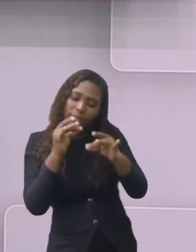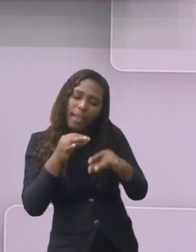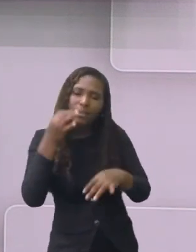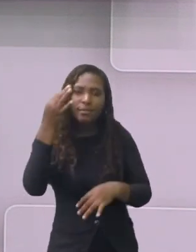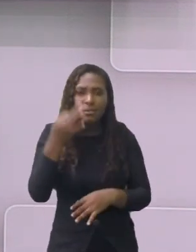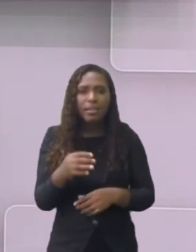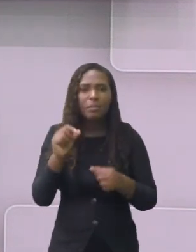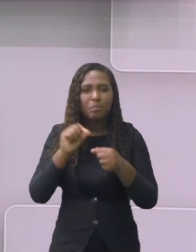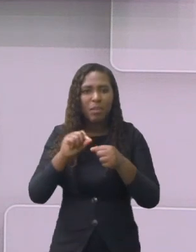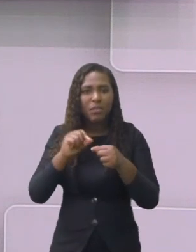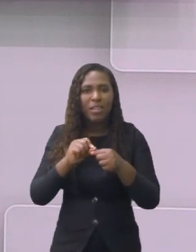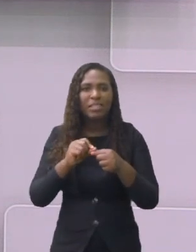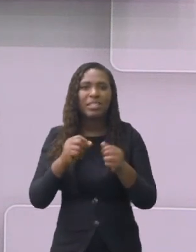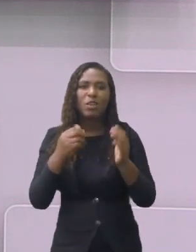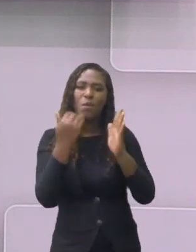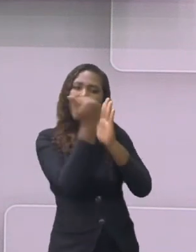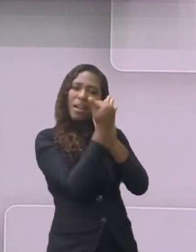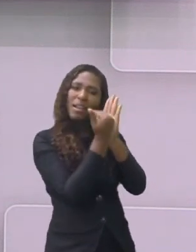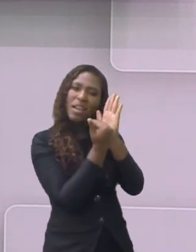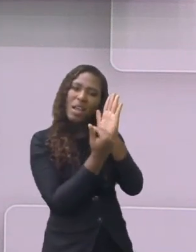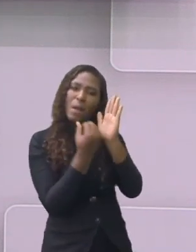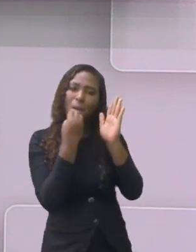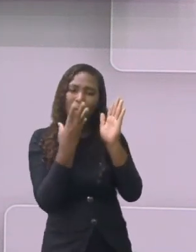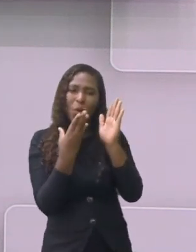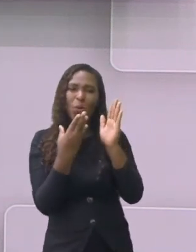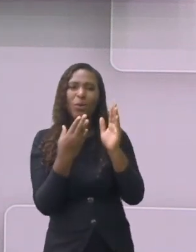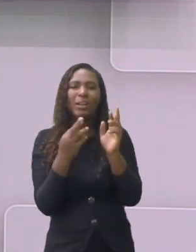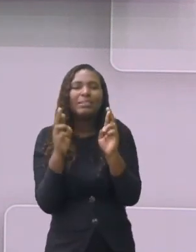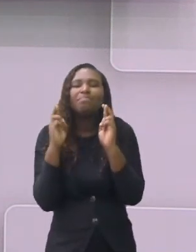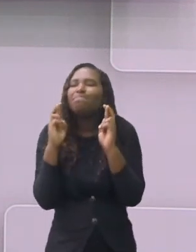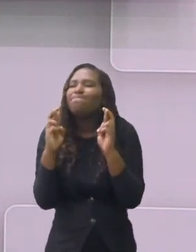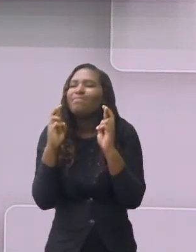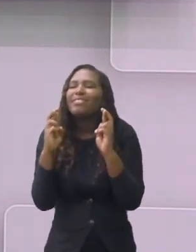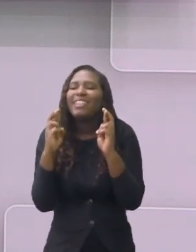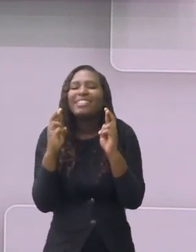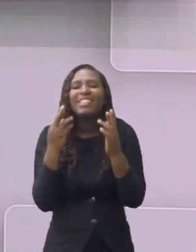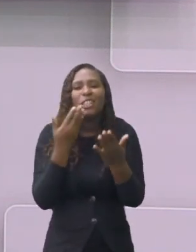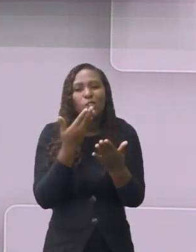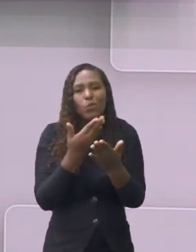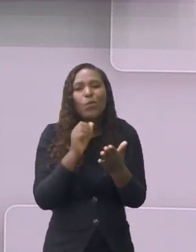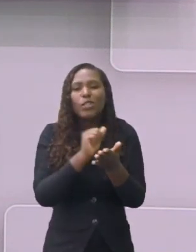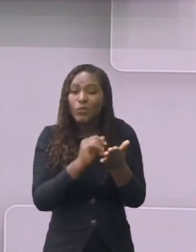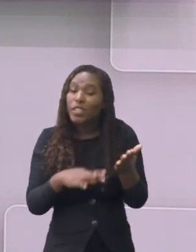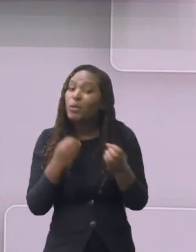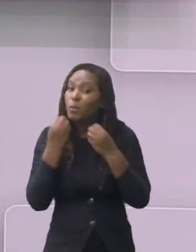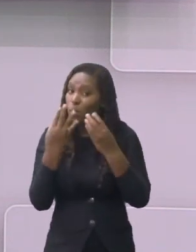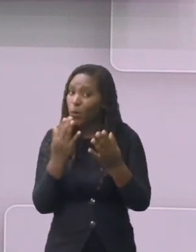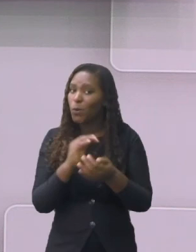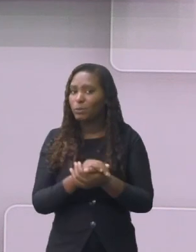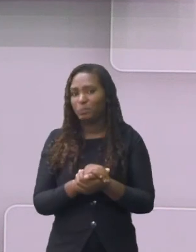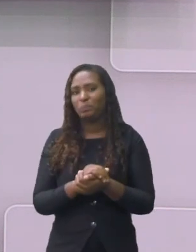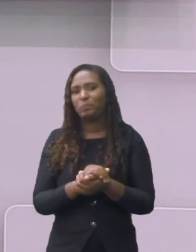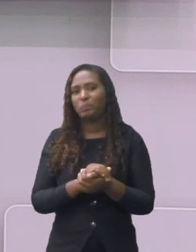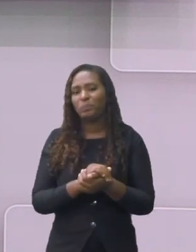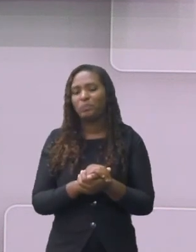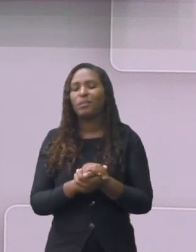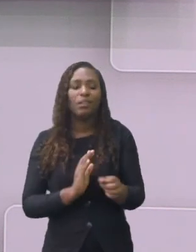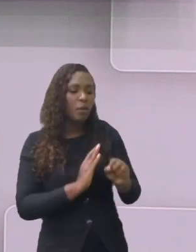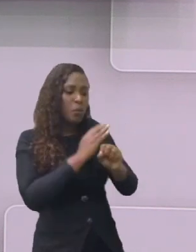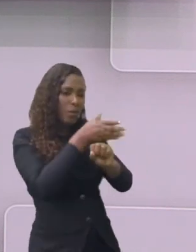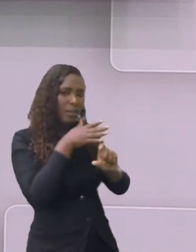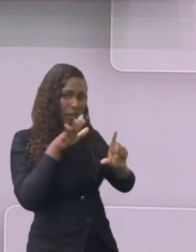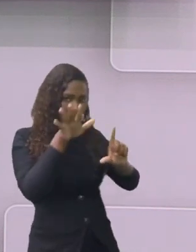receita. Eu desejo a todos vocês um bom trabalho. E para acessar as nossas atividades na plataforma SMEDGV,